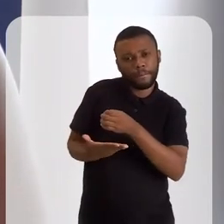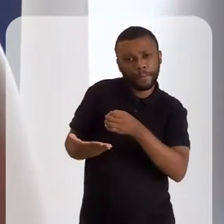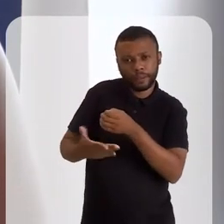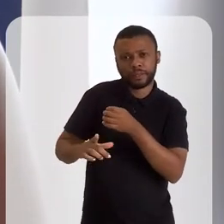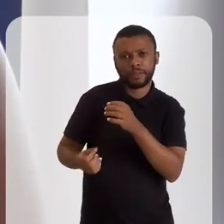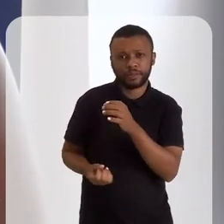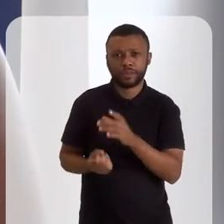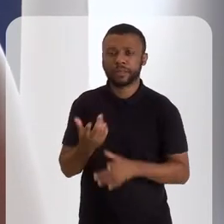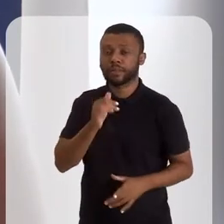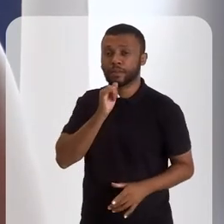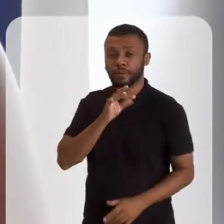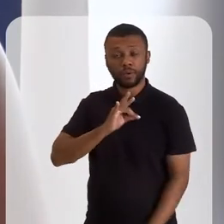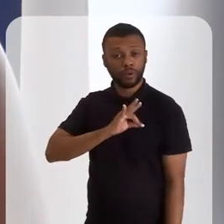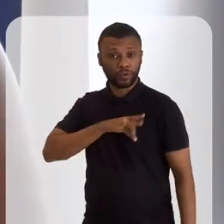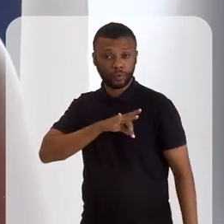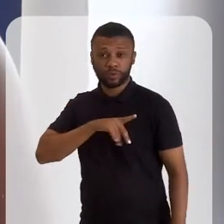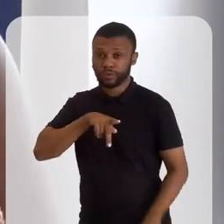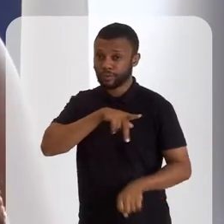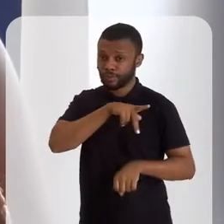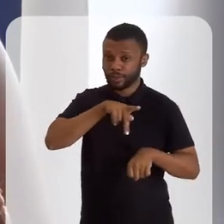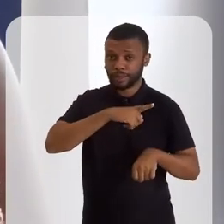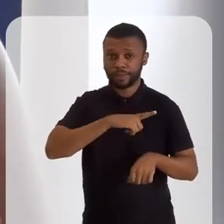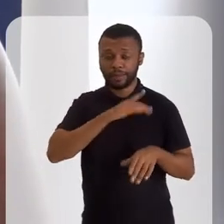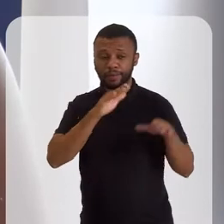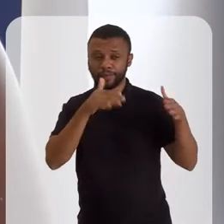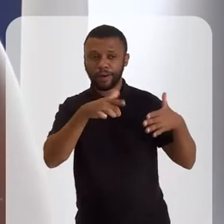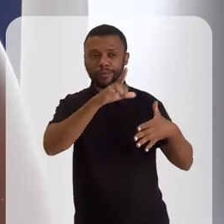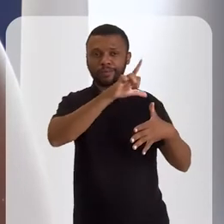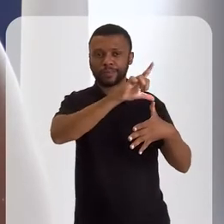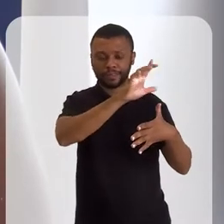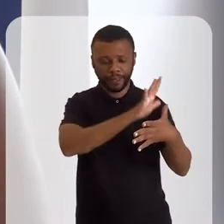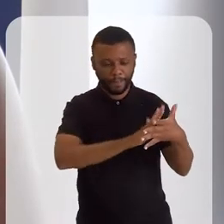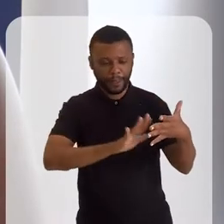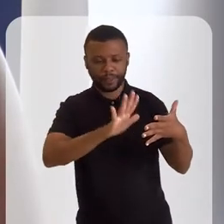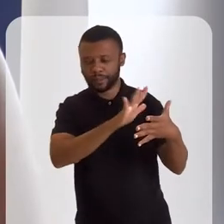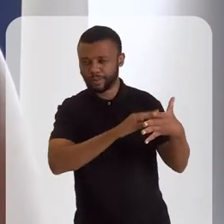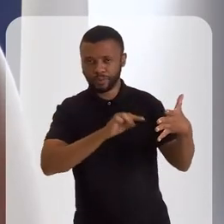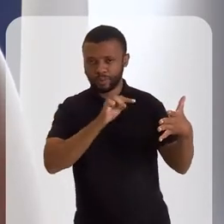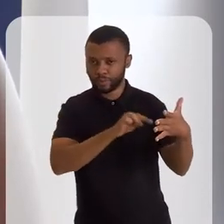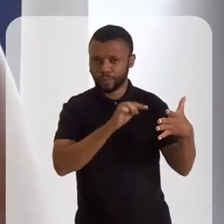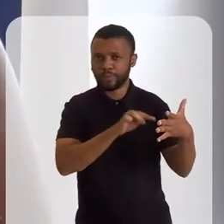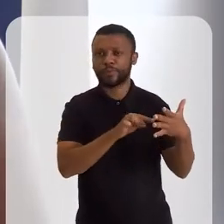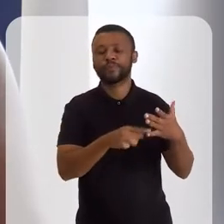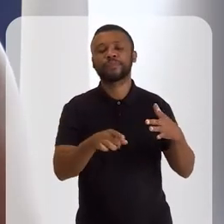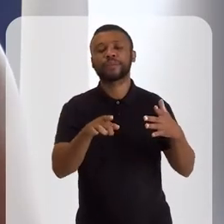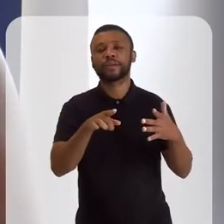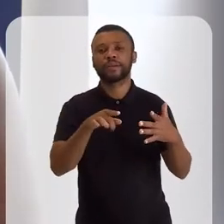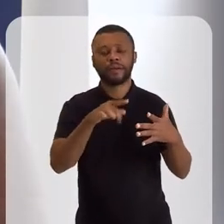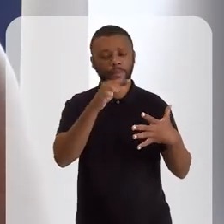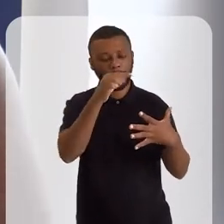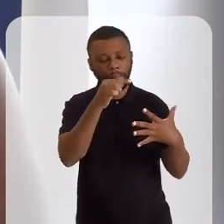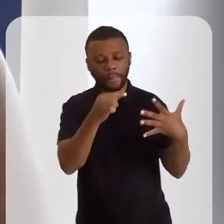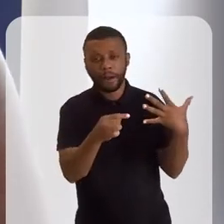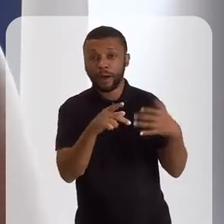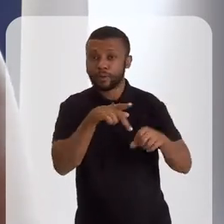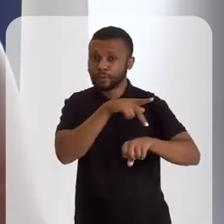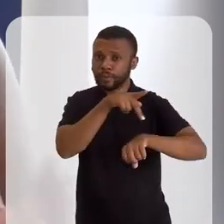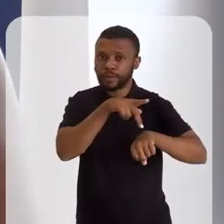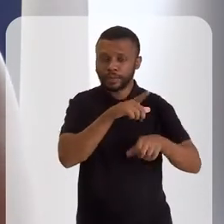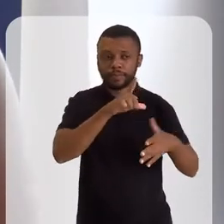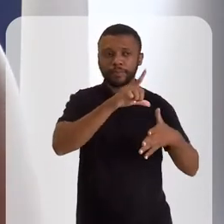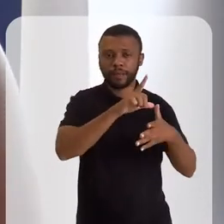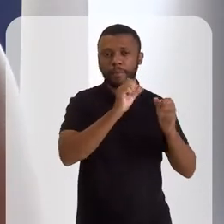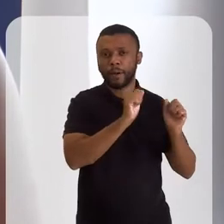Então, o do Chile, ele abarca o continente da América do Sul, e aí, todos os países aqui da América